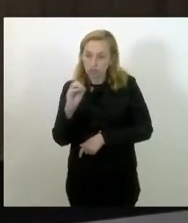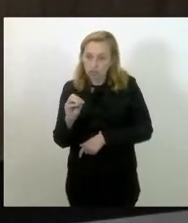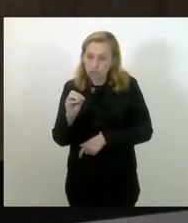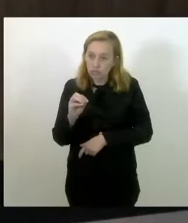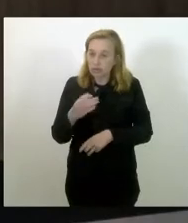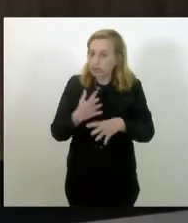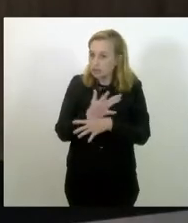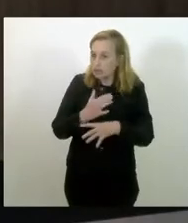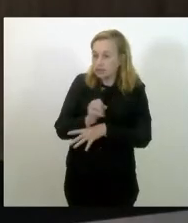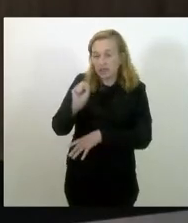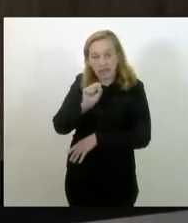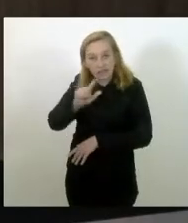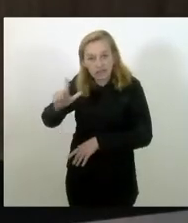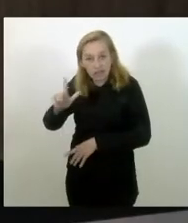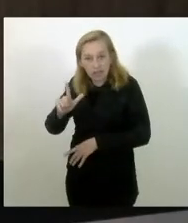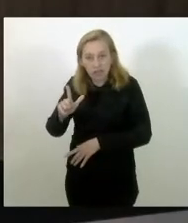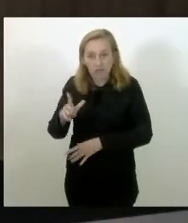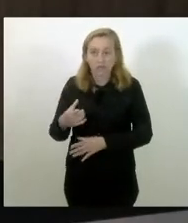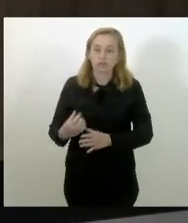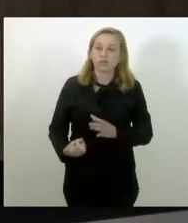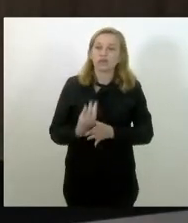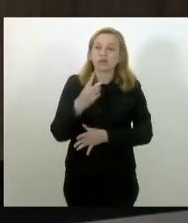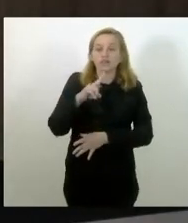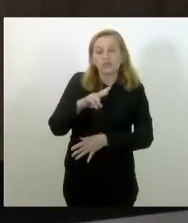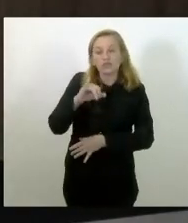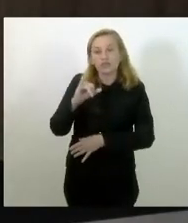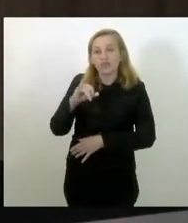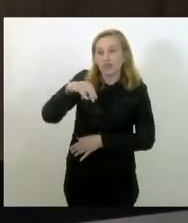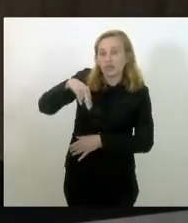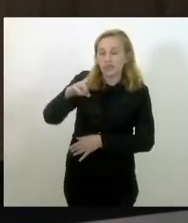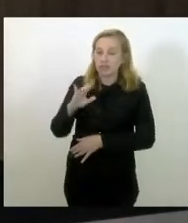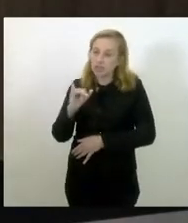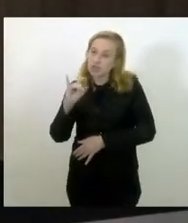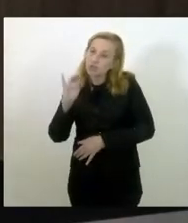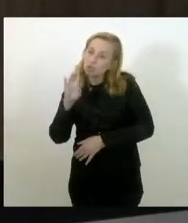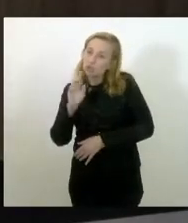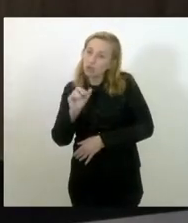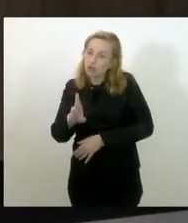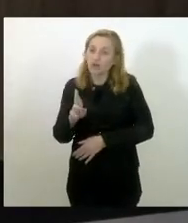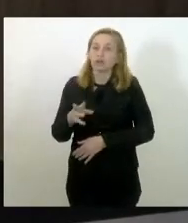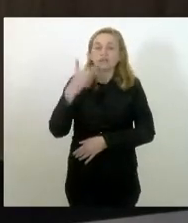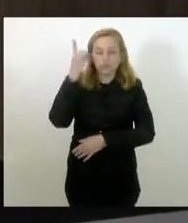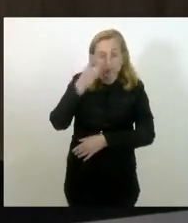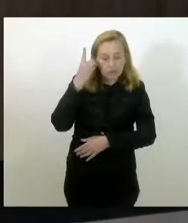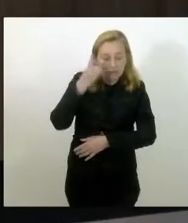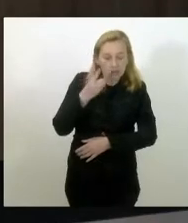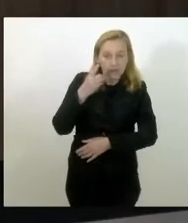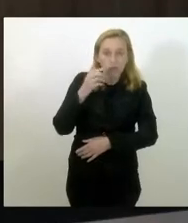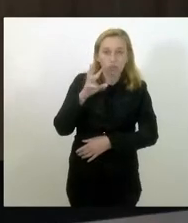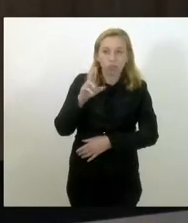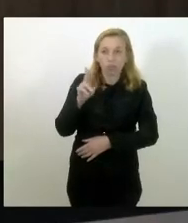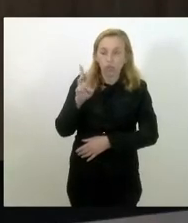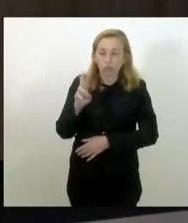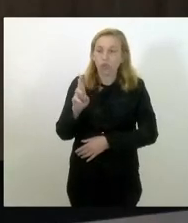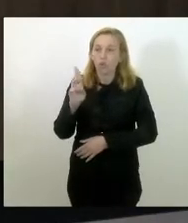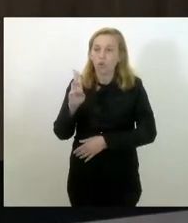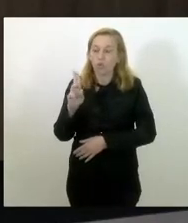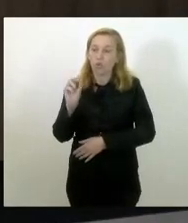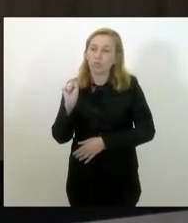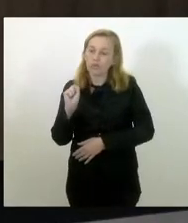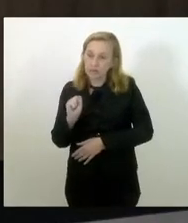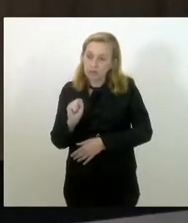areal, que são a implantação das vinícolas, como disse o deputado Rubem Bontempo, disse aqui o nosso